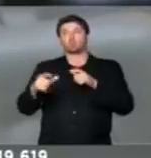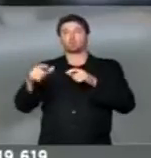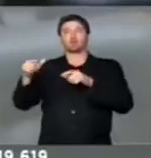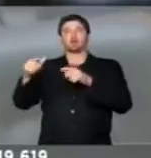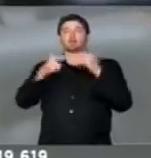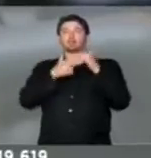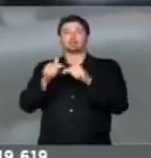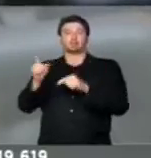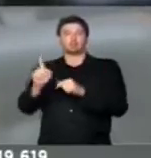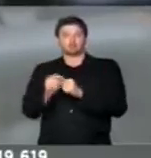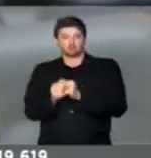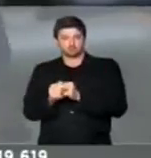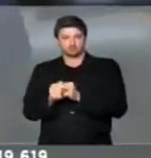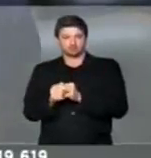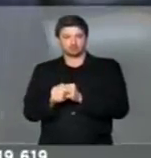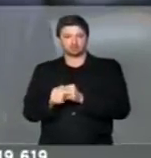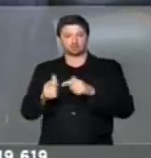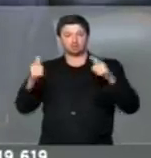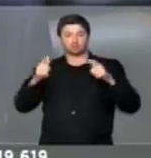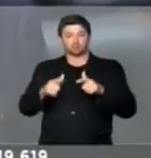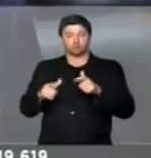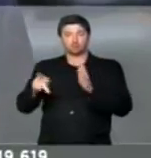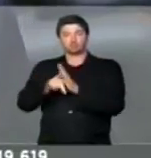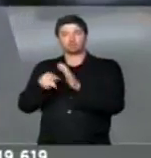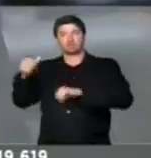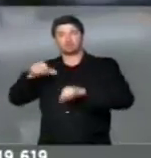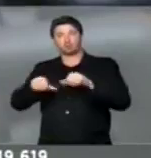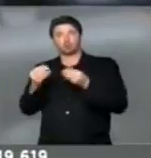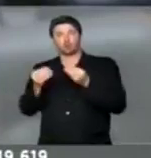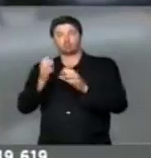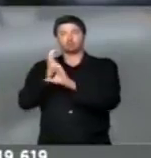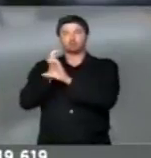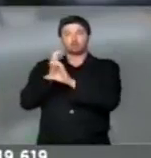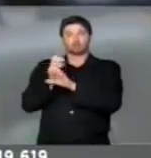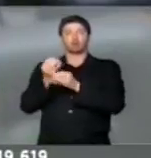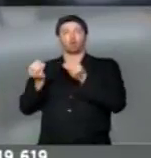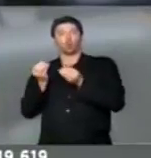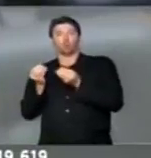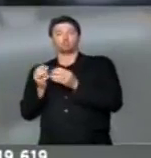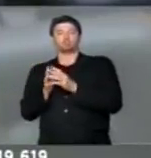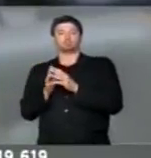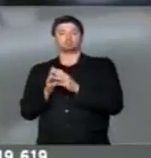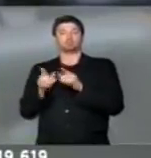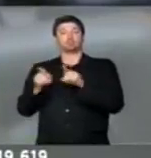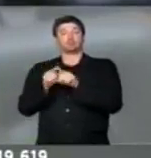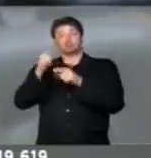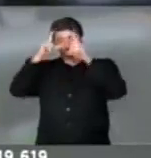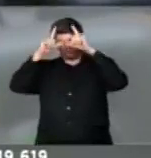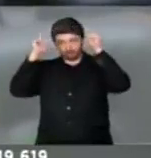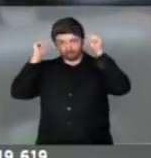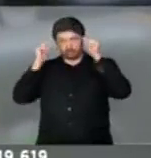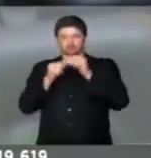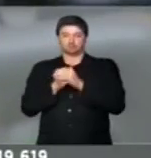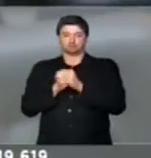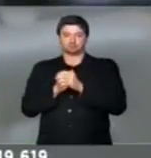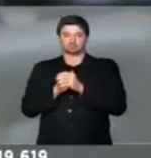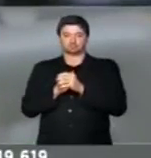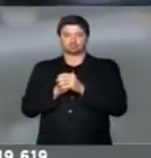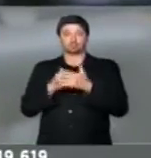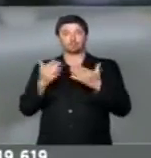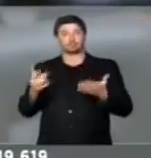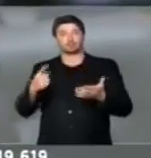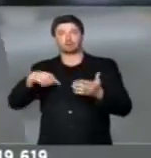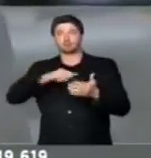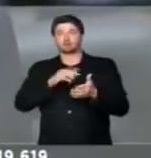tradicionais Áreas de laboratórios Como engenharia E enfermagem Nesse sentido